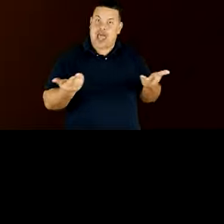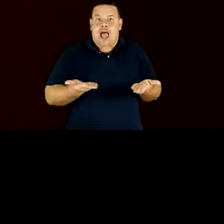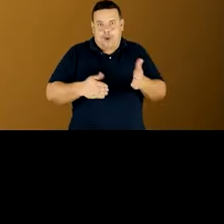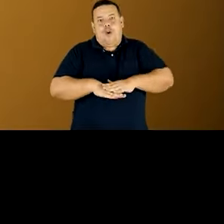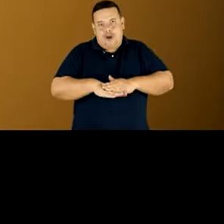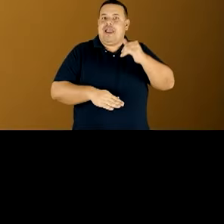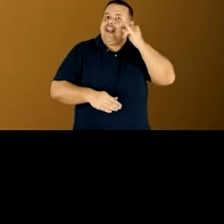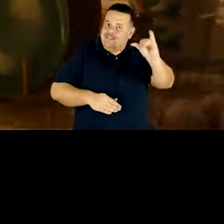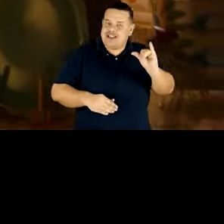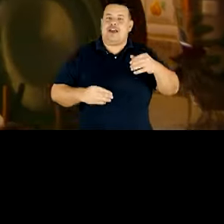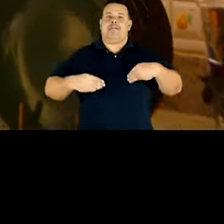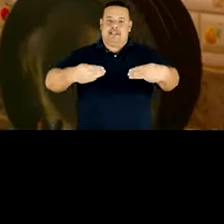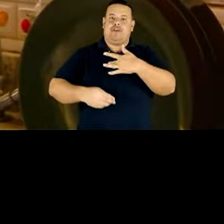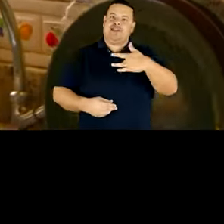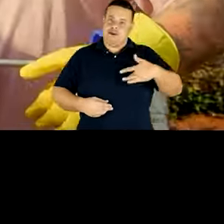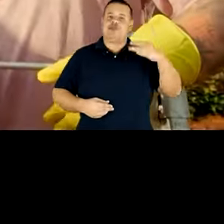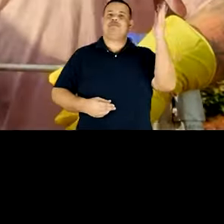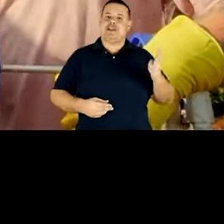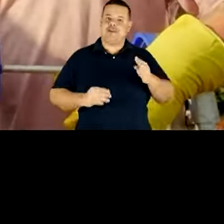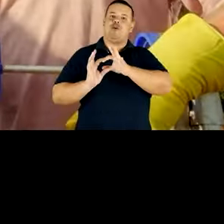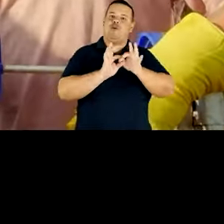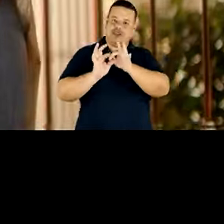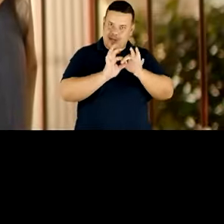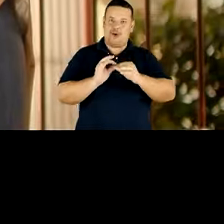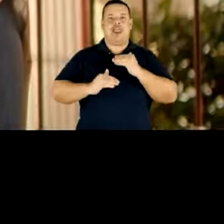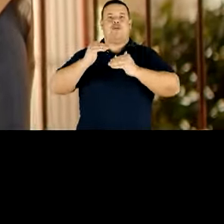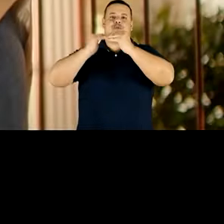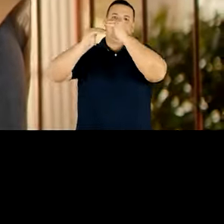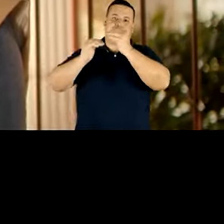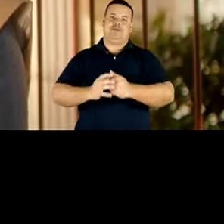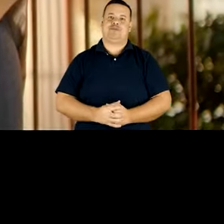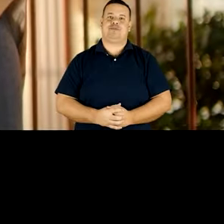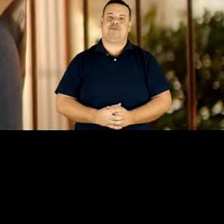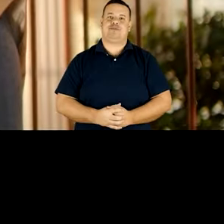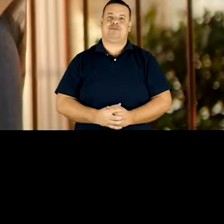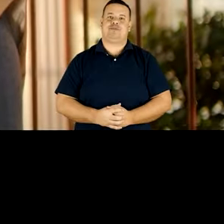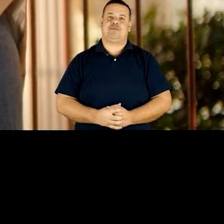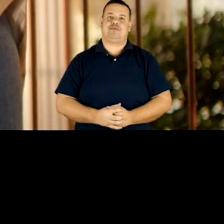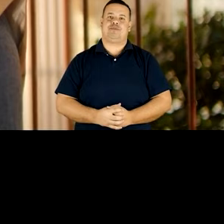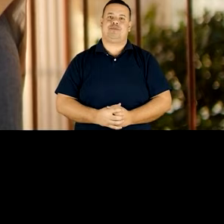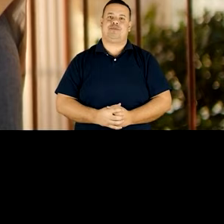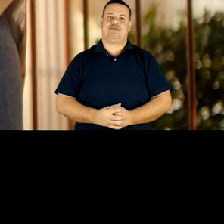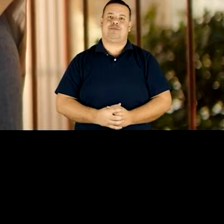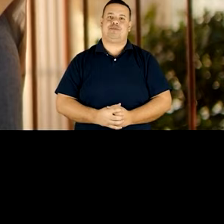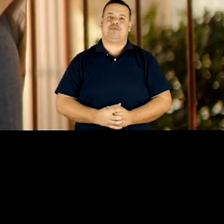minutos por semana fazem total diferença para eliminar focos do mosquito e prevenir dengue, zika e chikungunya.